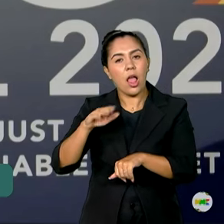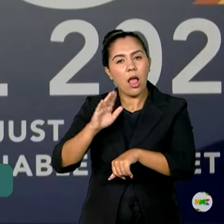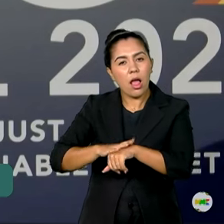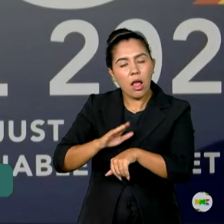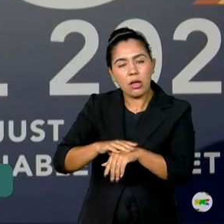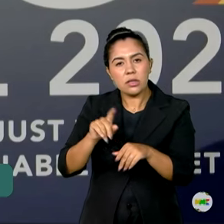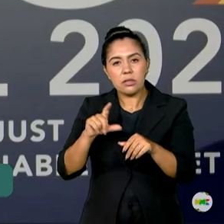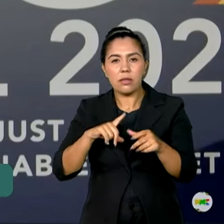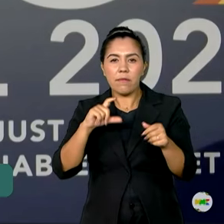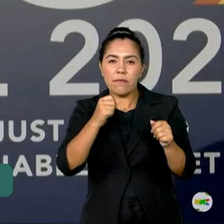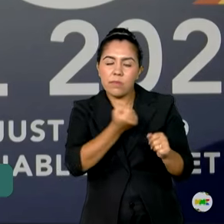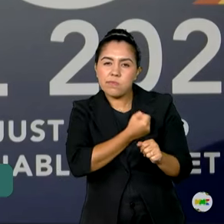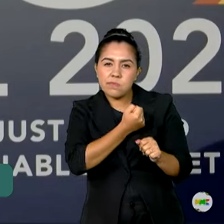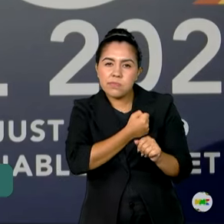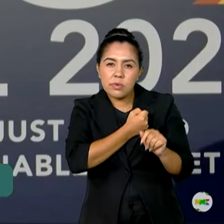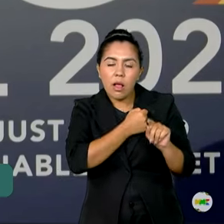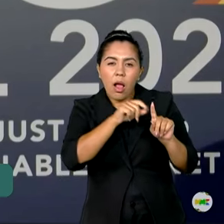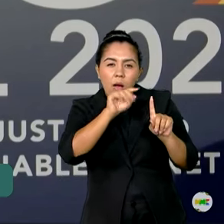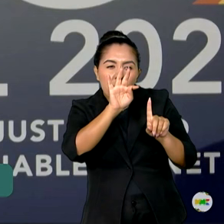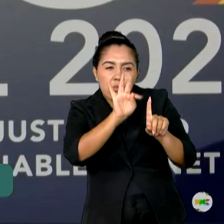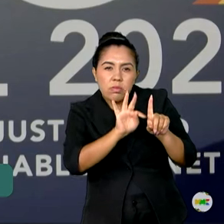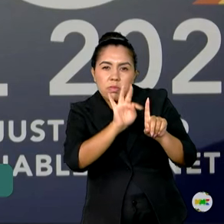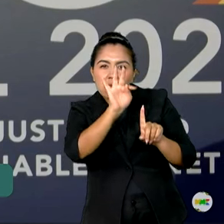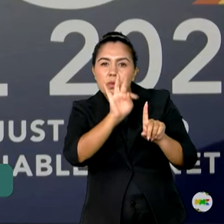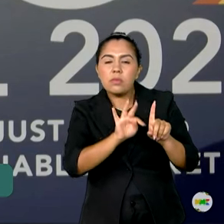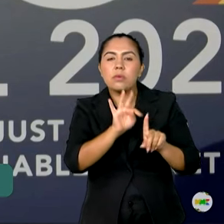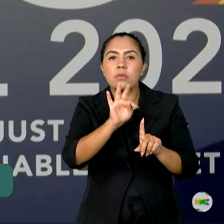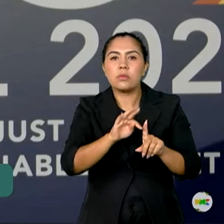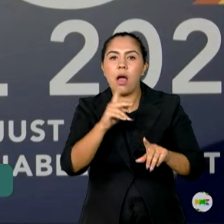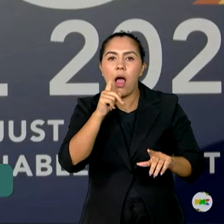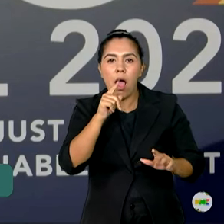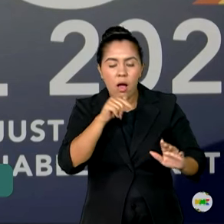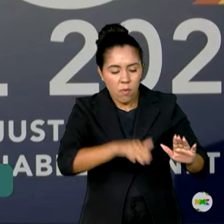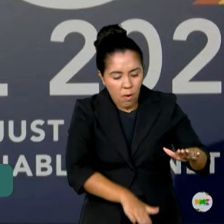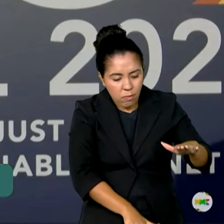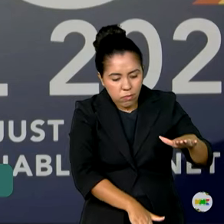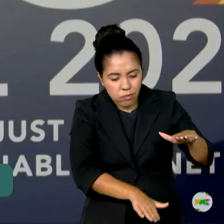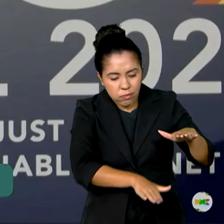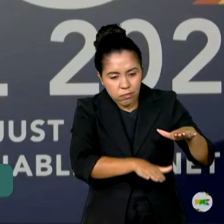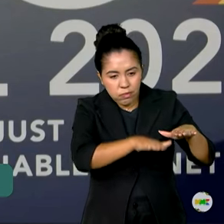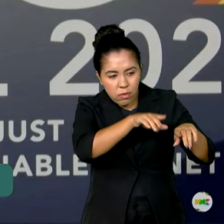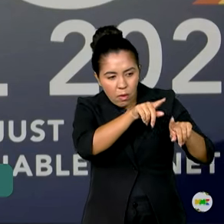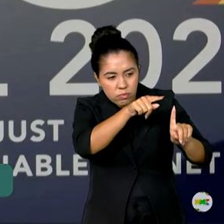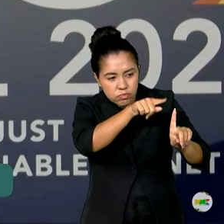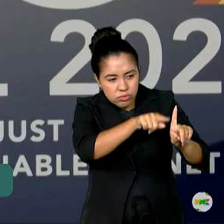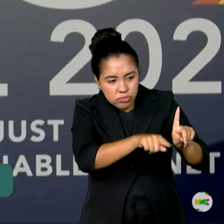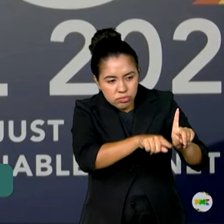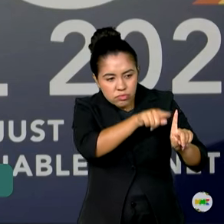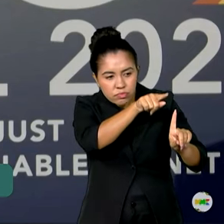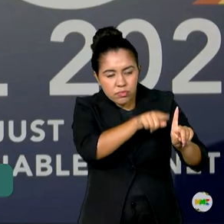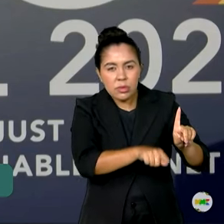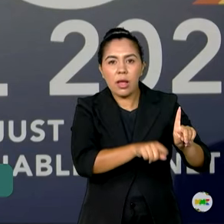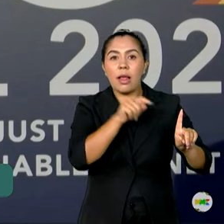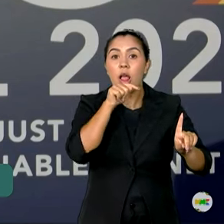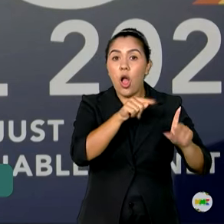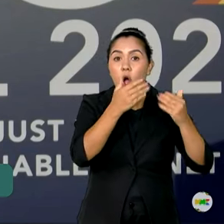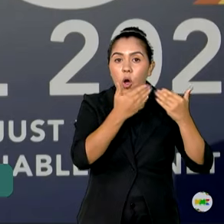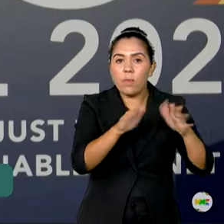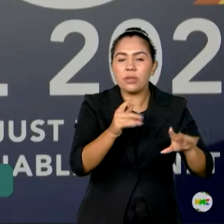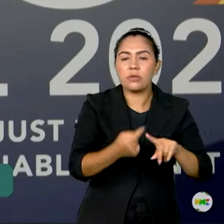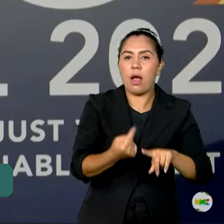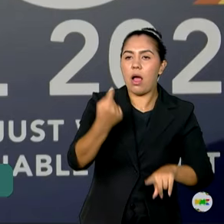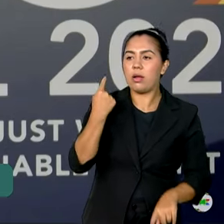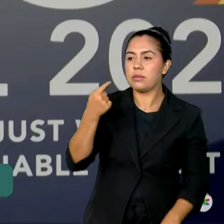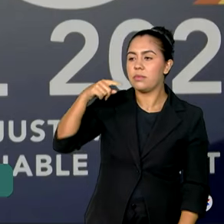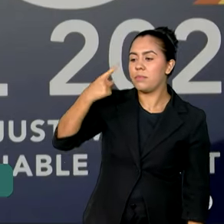medições pluviométricas sobre o volume hídrico do Brasil em 1950, nós vivemos o